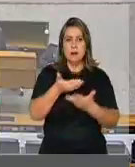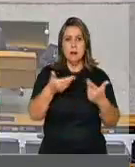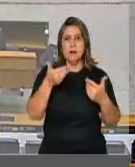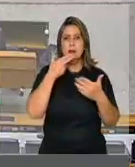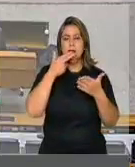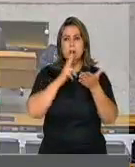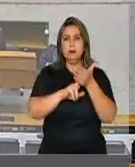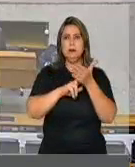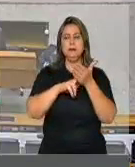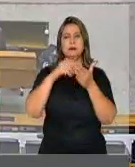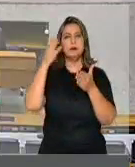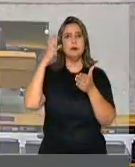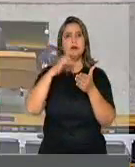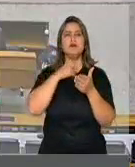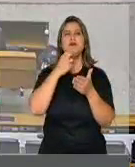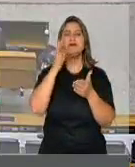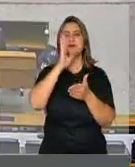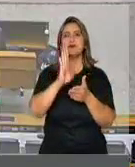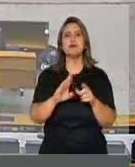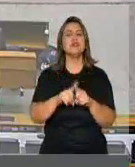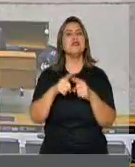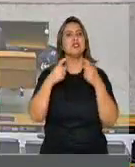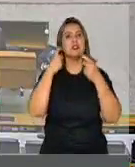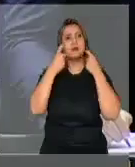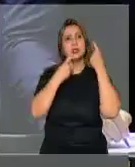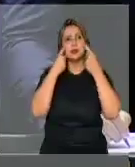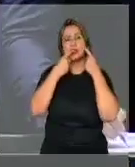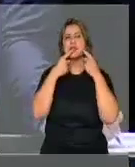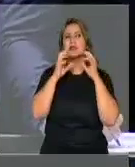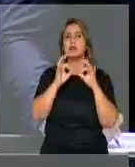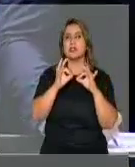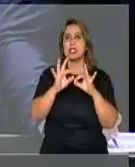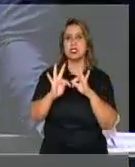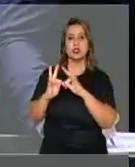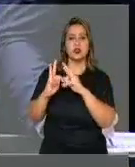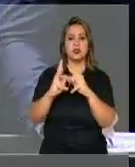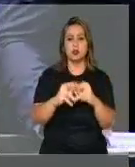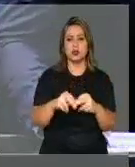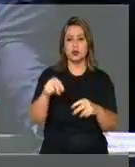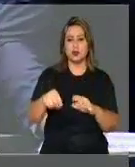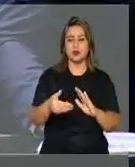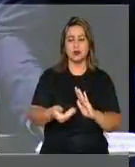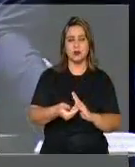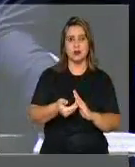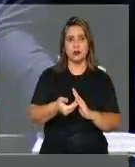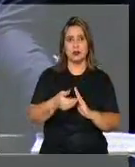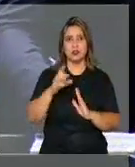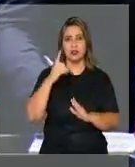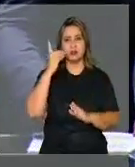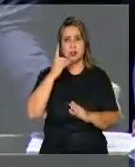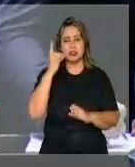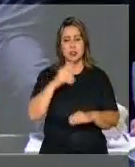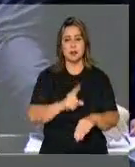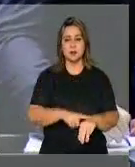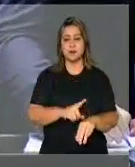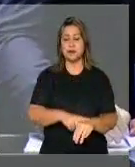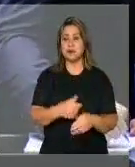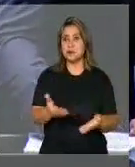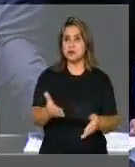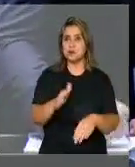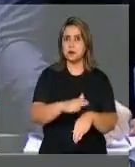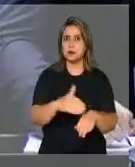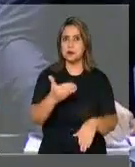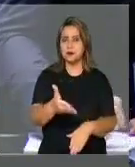... dos reitores, que deve ser uma preocupação, com certeza, de toda a casa. Neste momento,